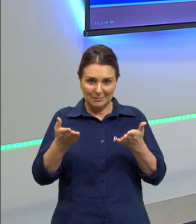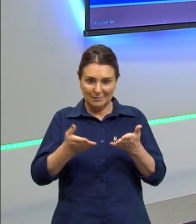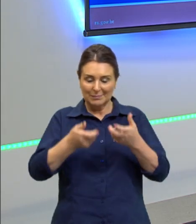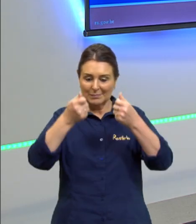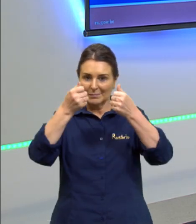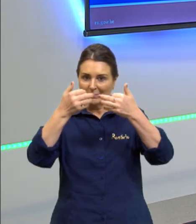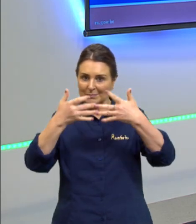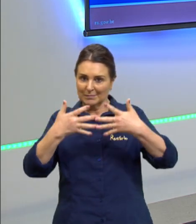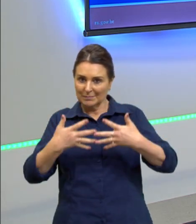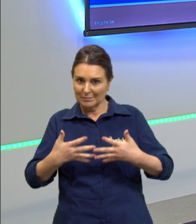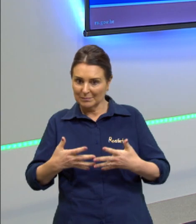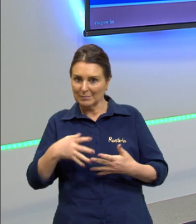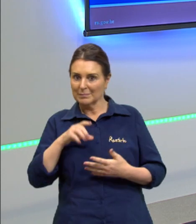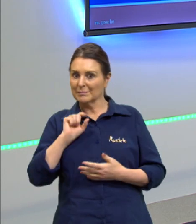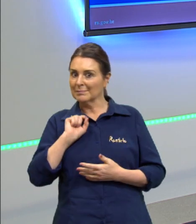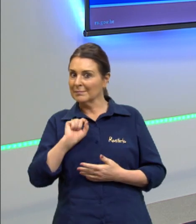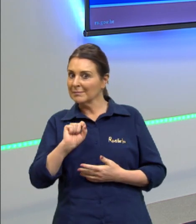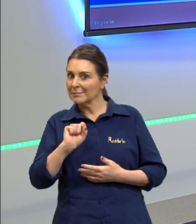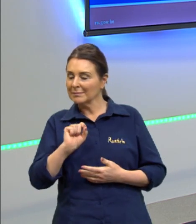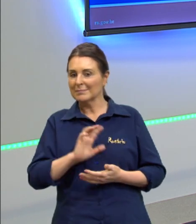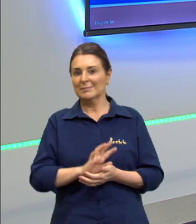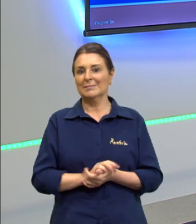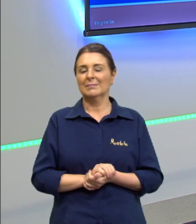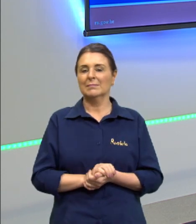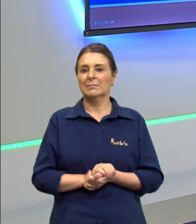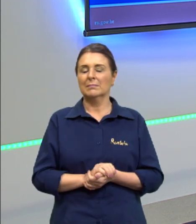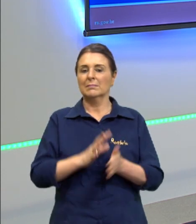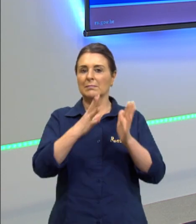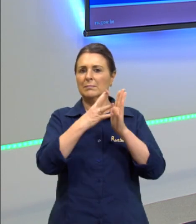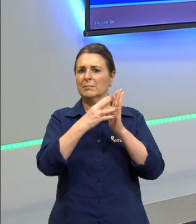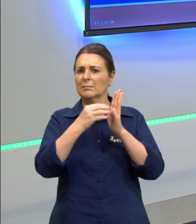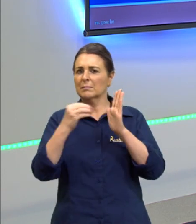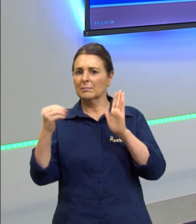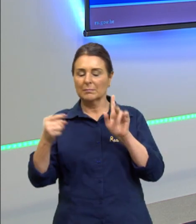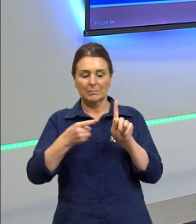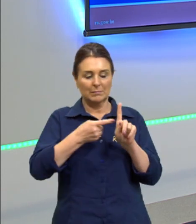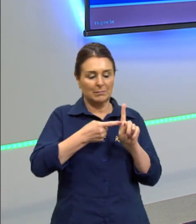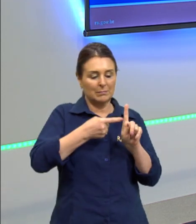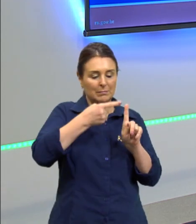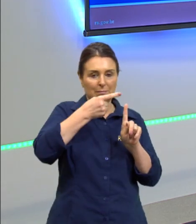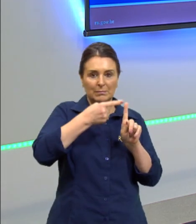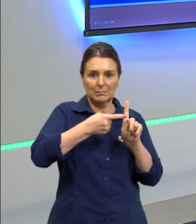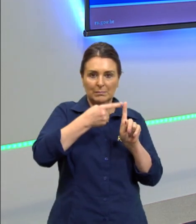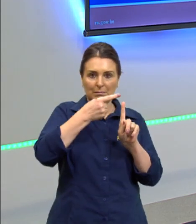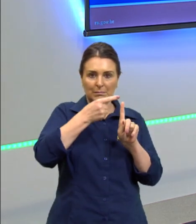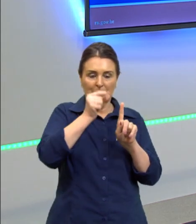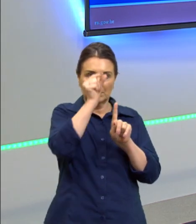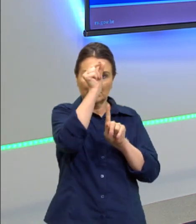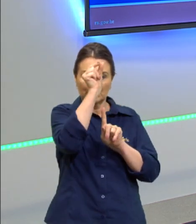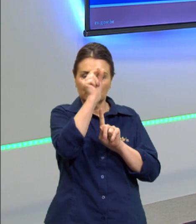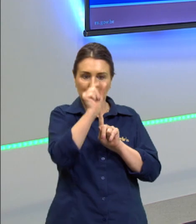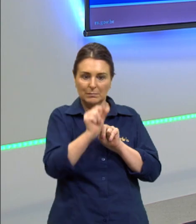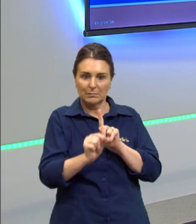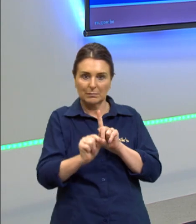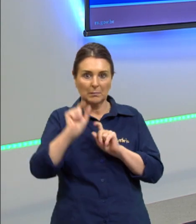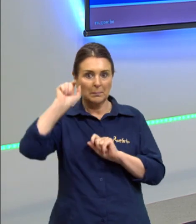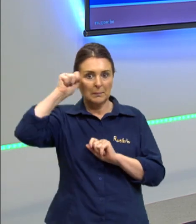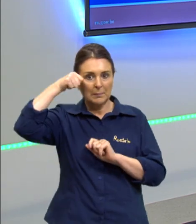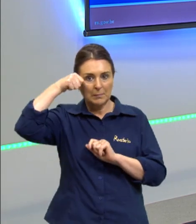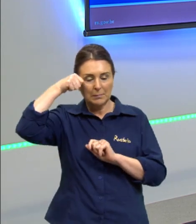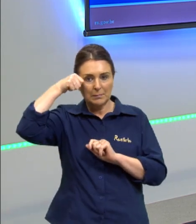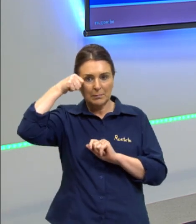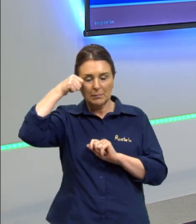a questão no seguinte. Neste modelo de termômetro os filetes na cor preta